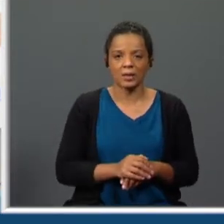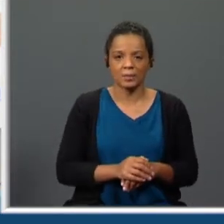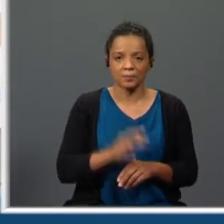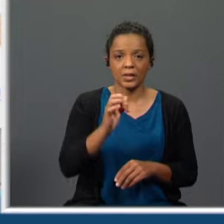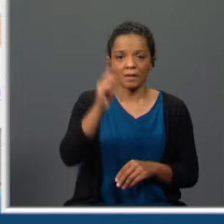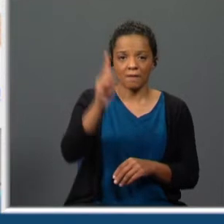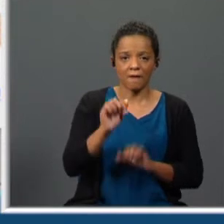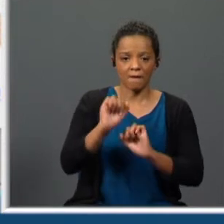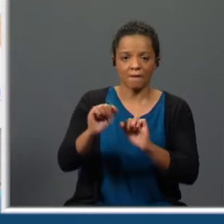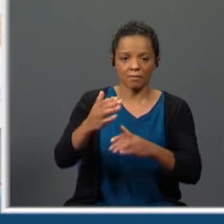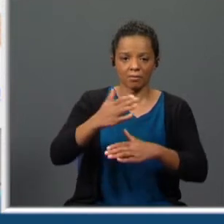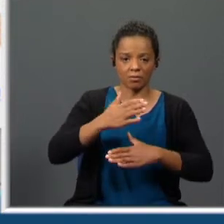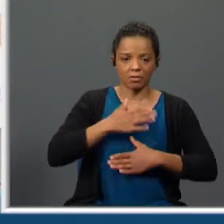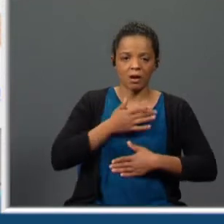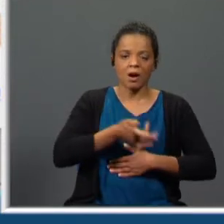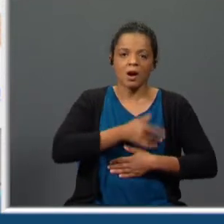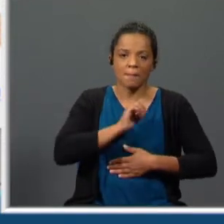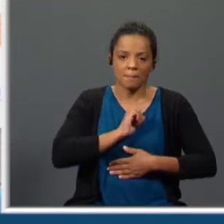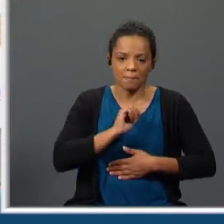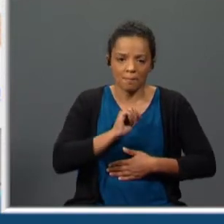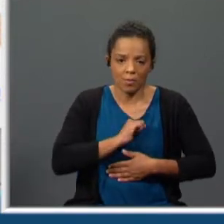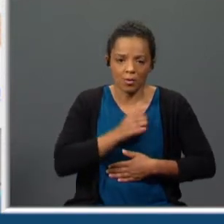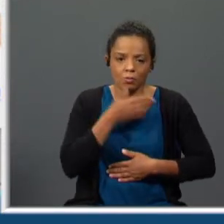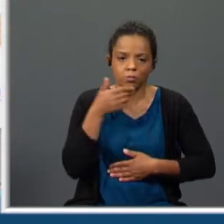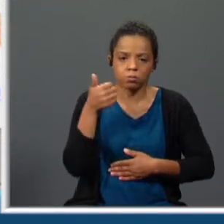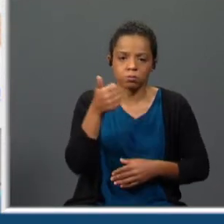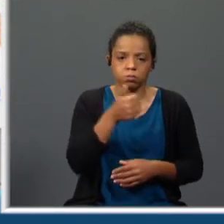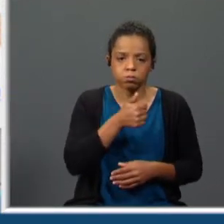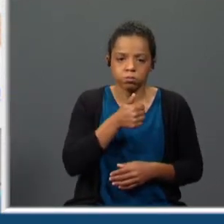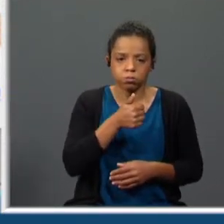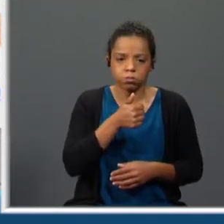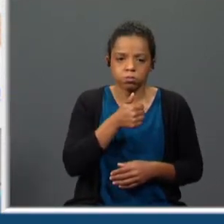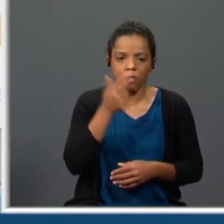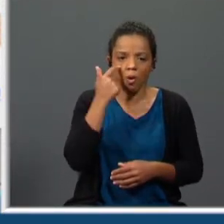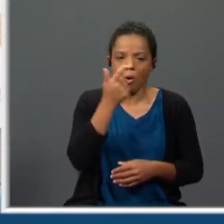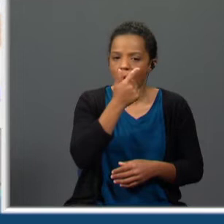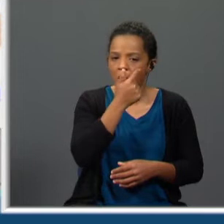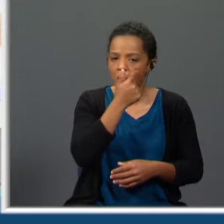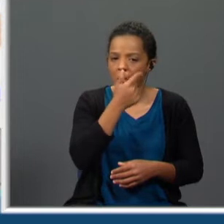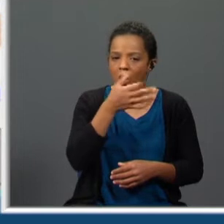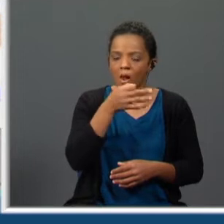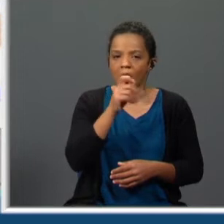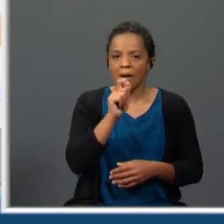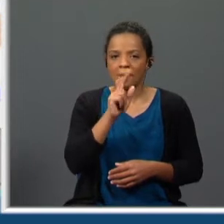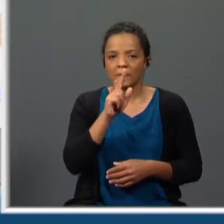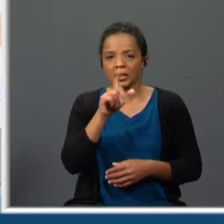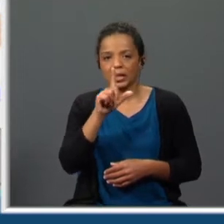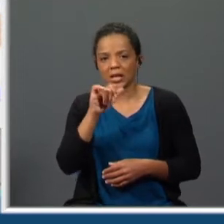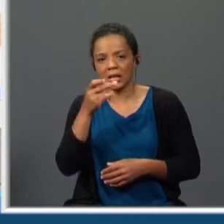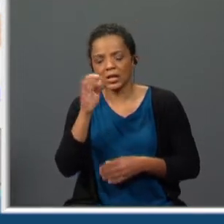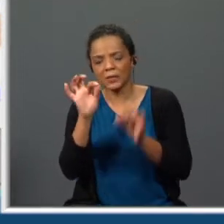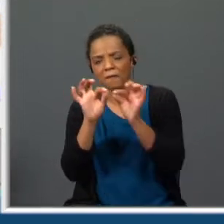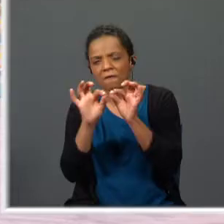vossa fé meu amor minhas boninas olho de perlinhas finas